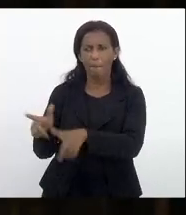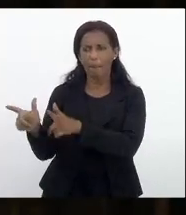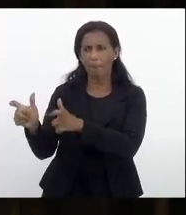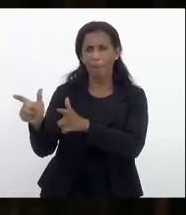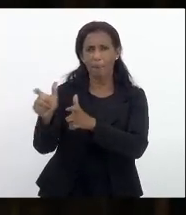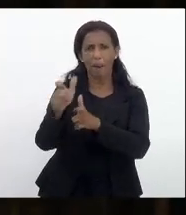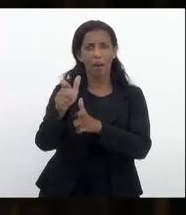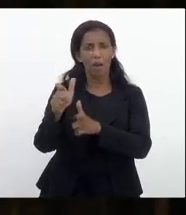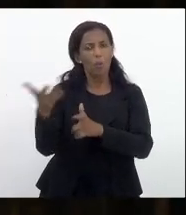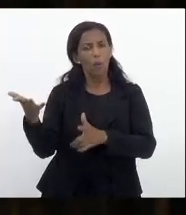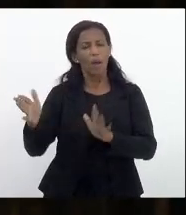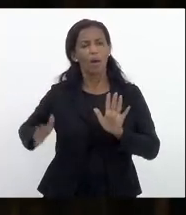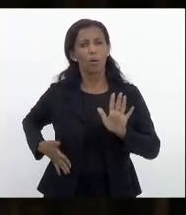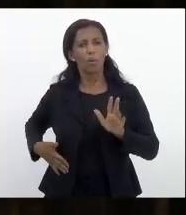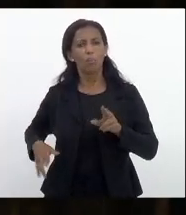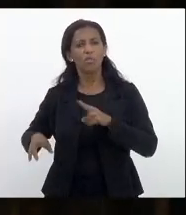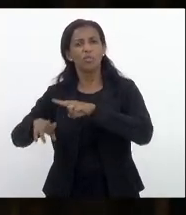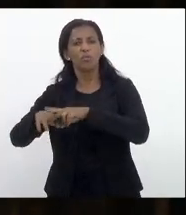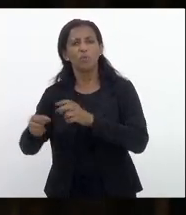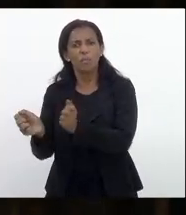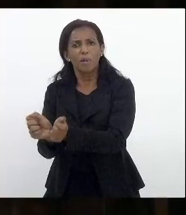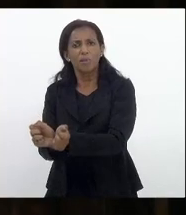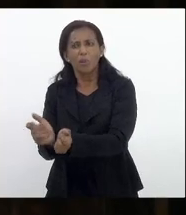presos e falaram ué mas não tinha um acerto